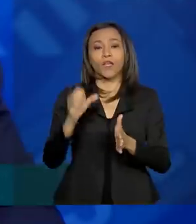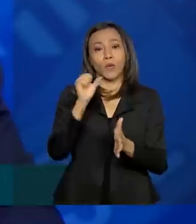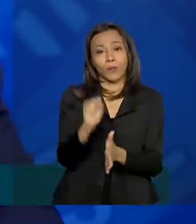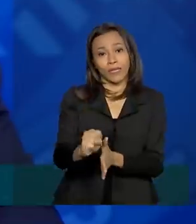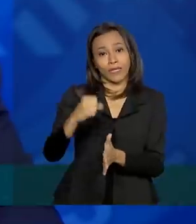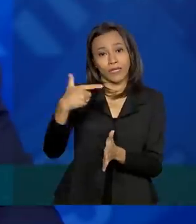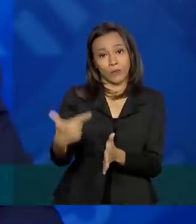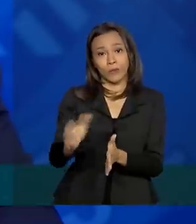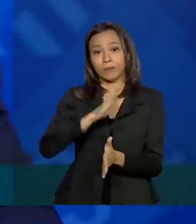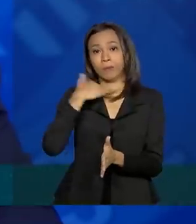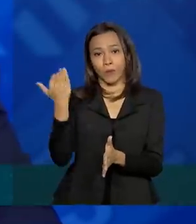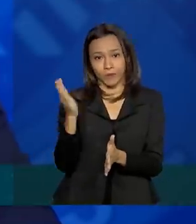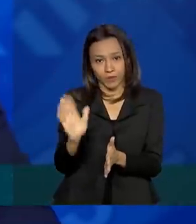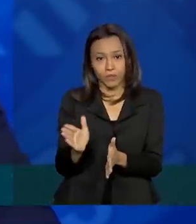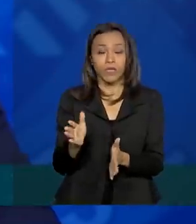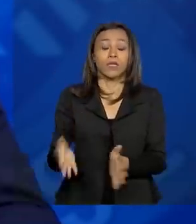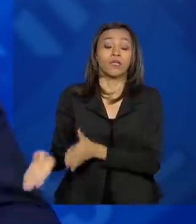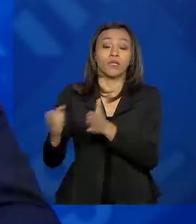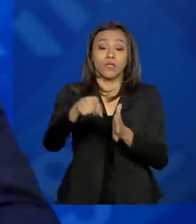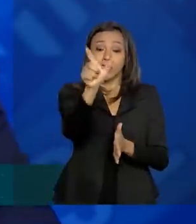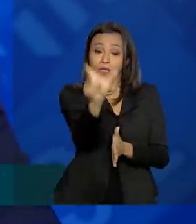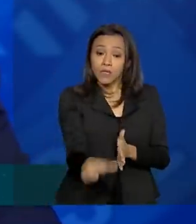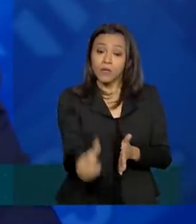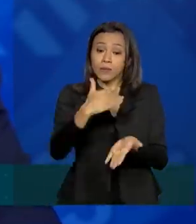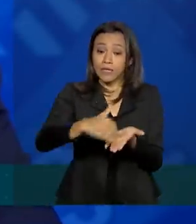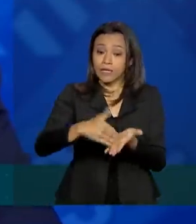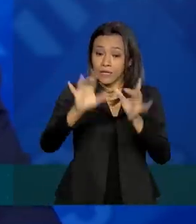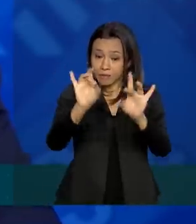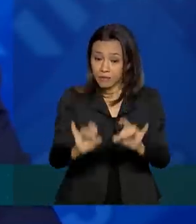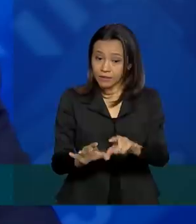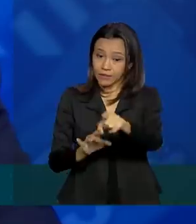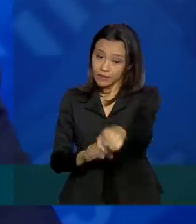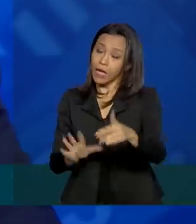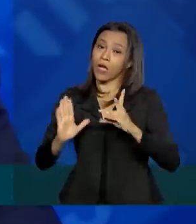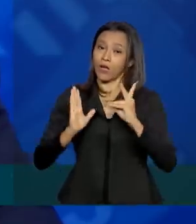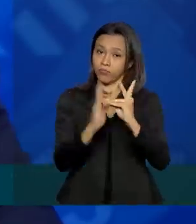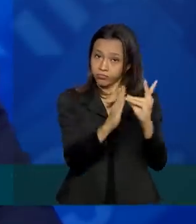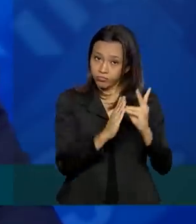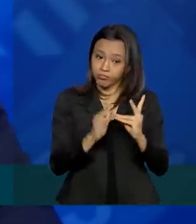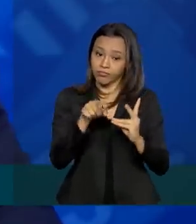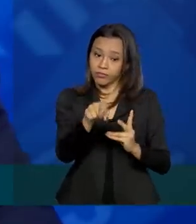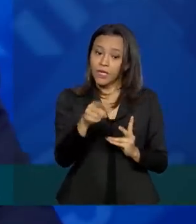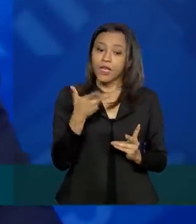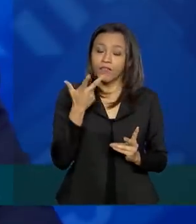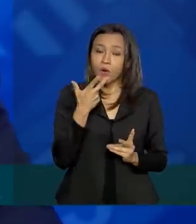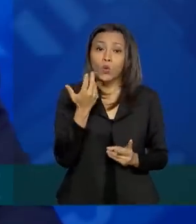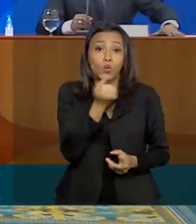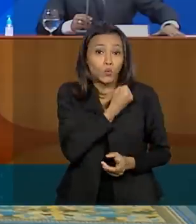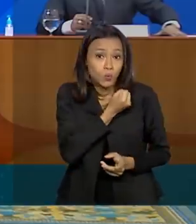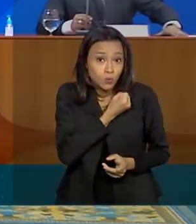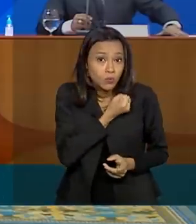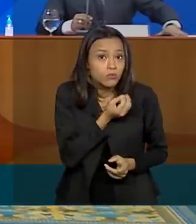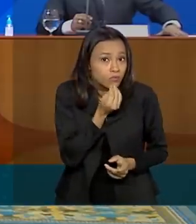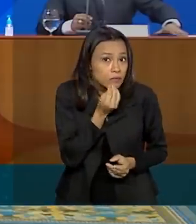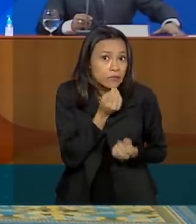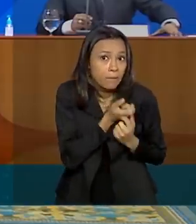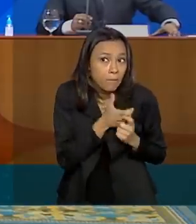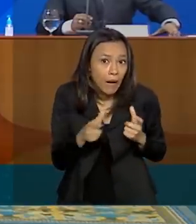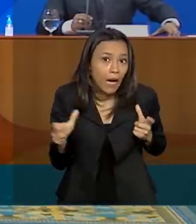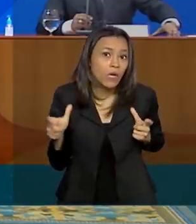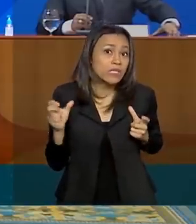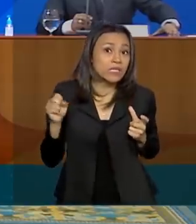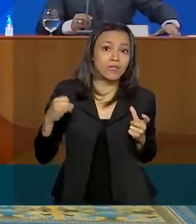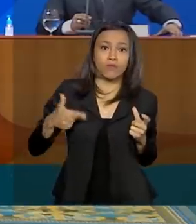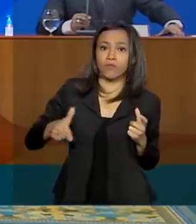Segundo o secretário especial de saúde indígena, Robson Santos, os números poderiam ser maiores sem